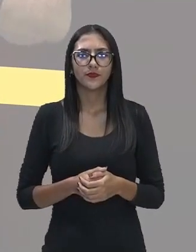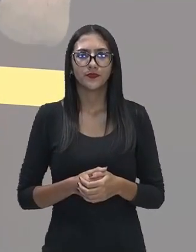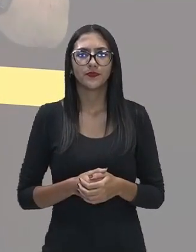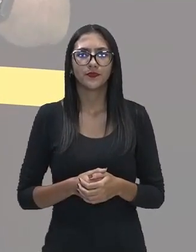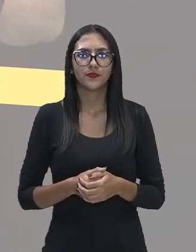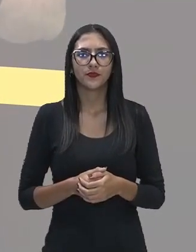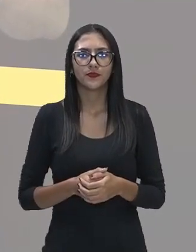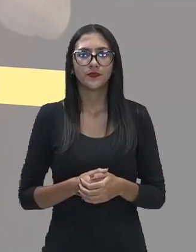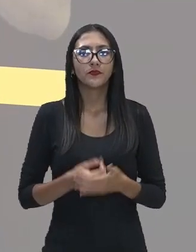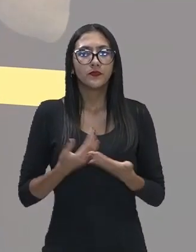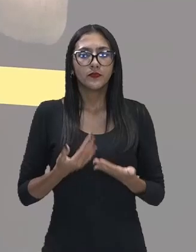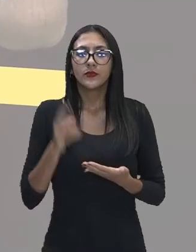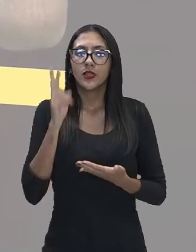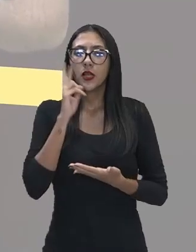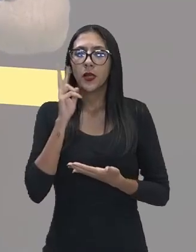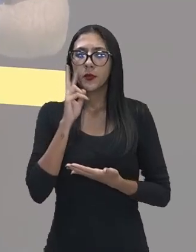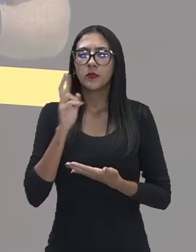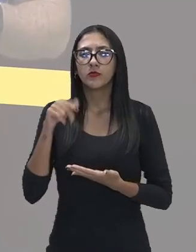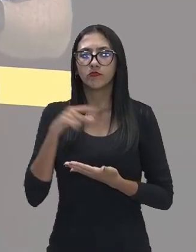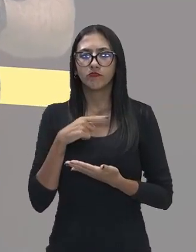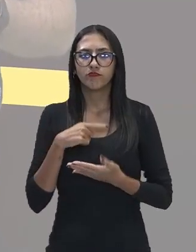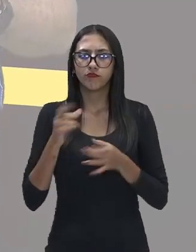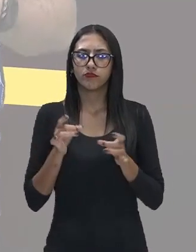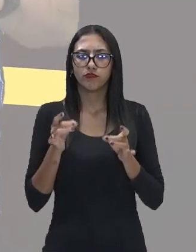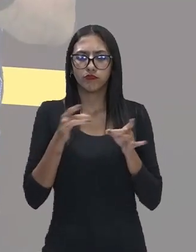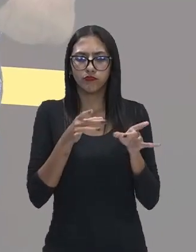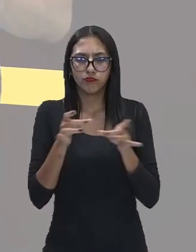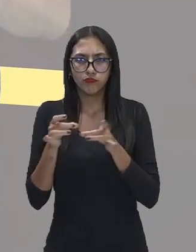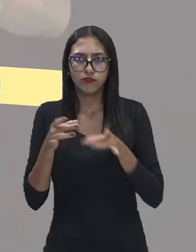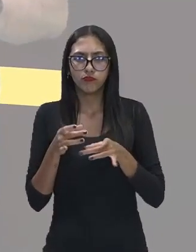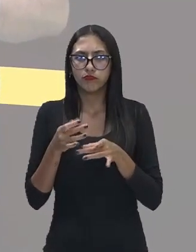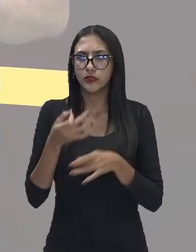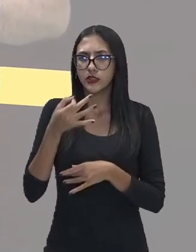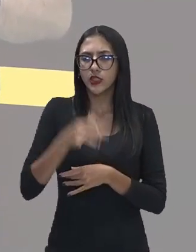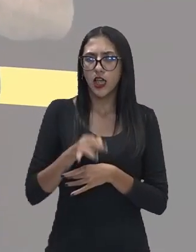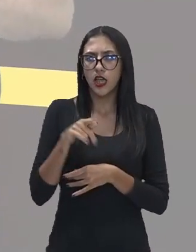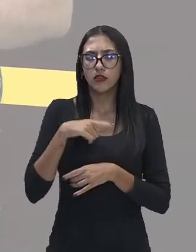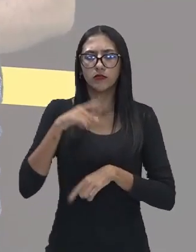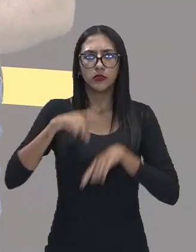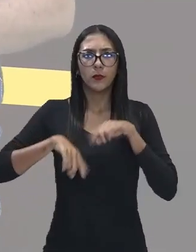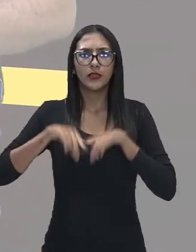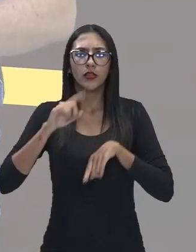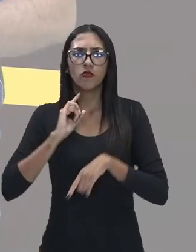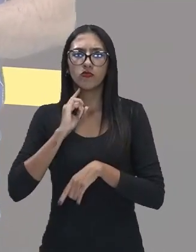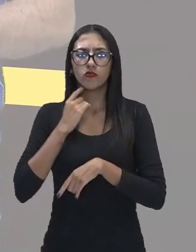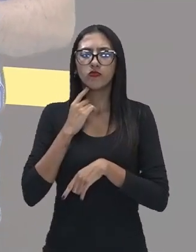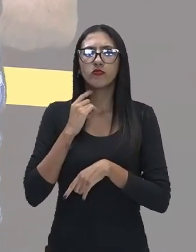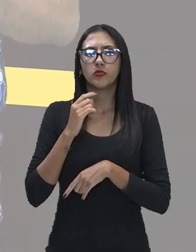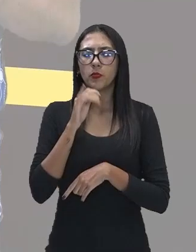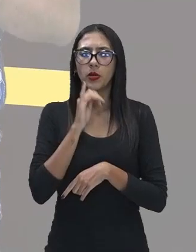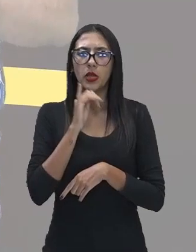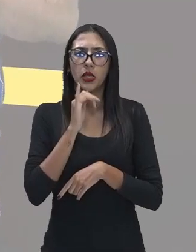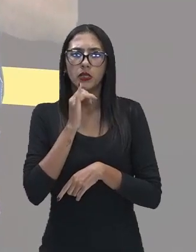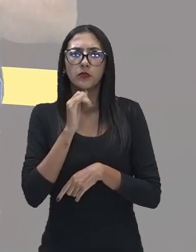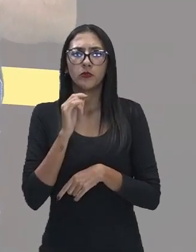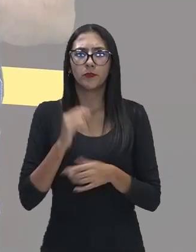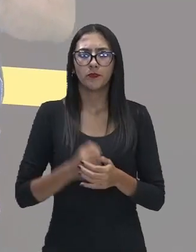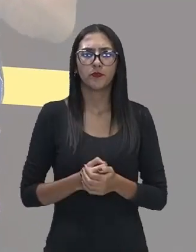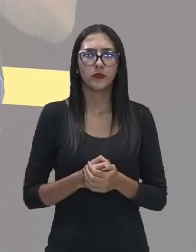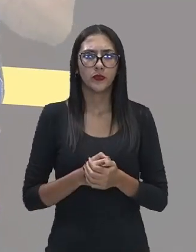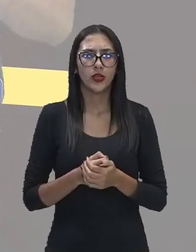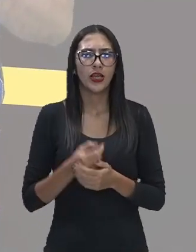bom? Então lembrando que a coleta dos resíduos, gente, ela não garante que eles sejam descartados em